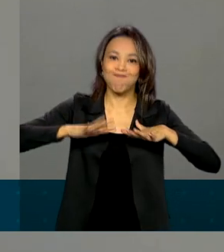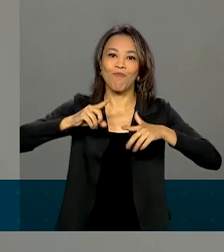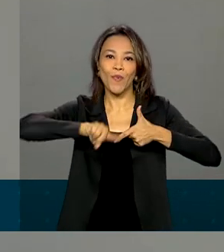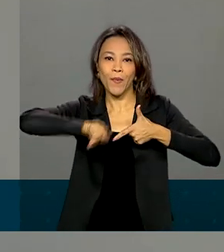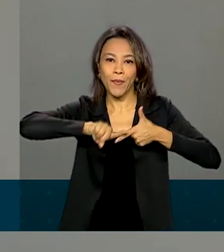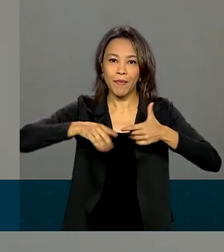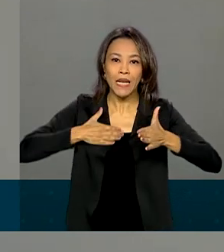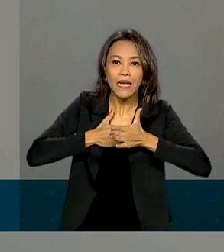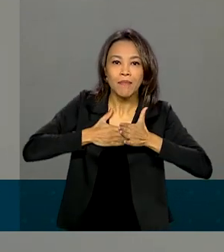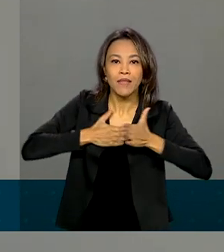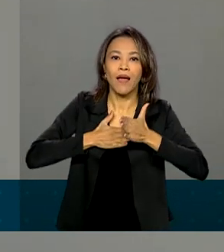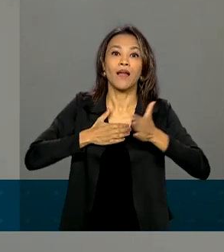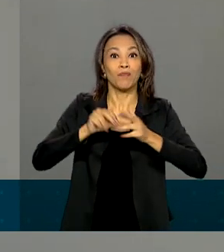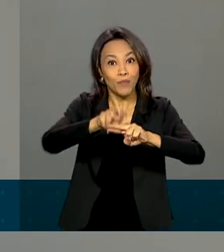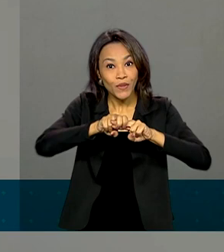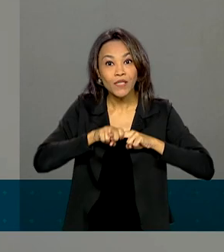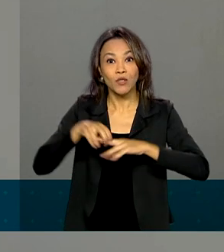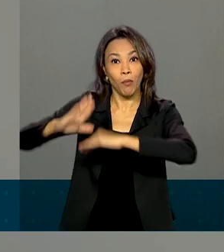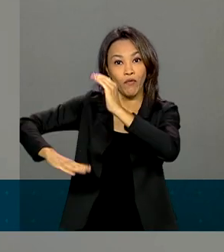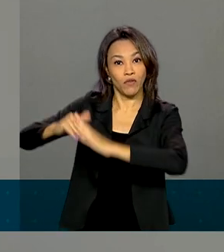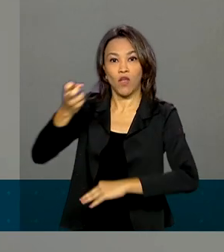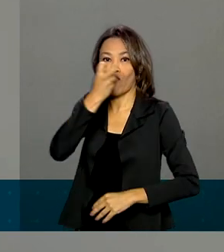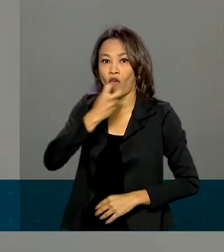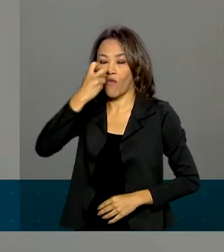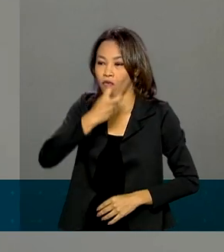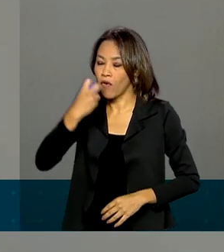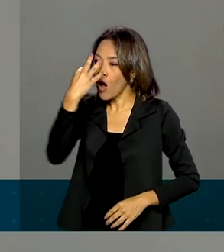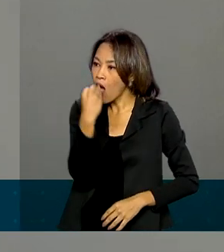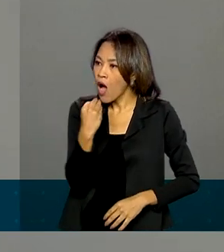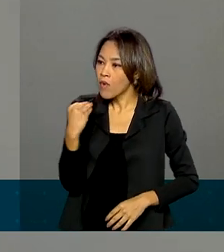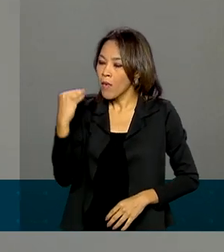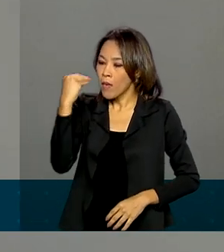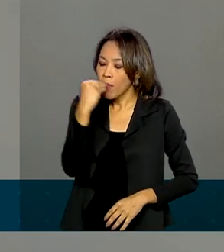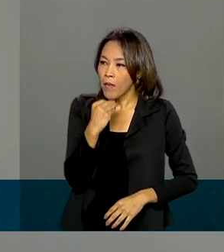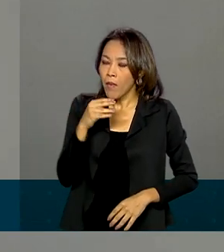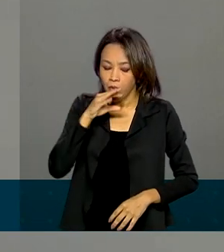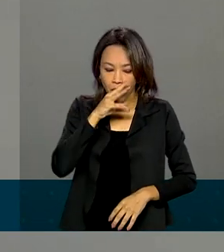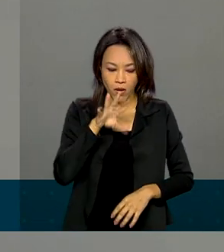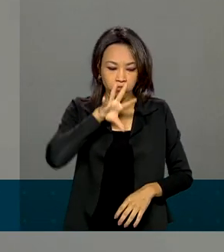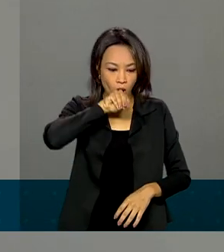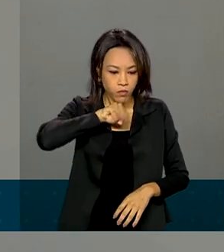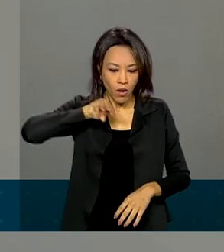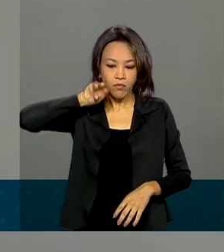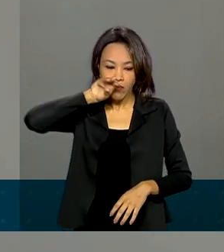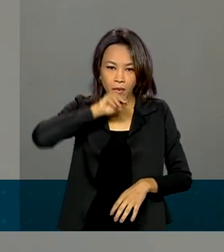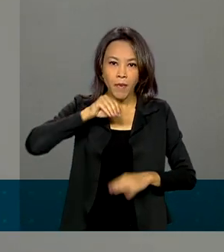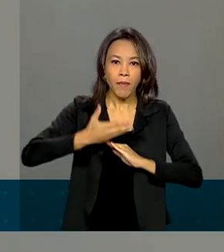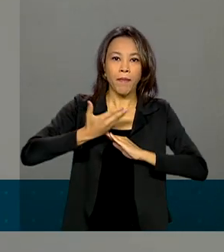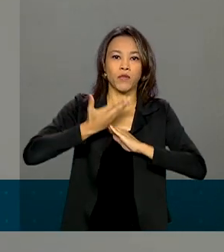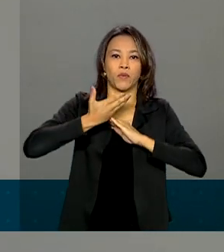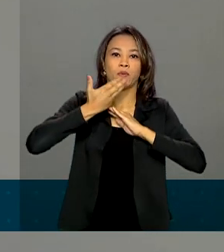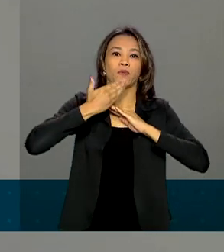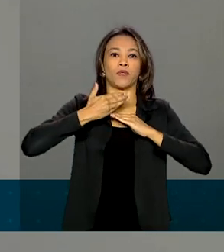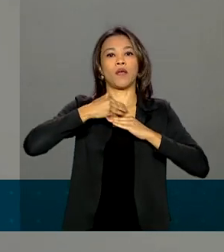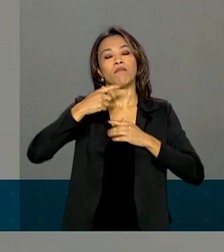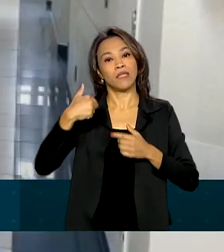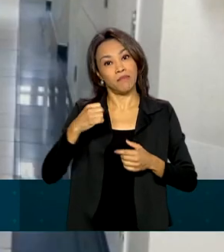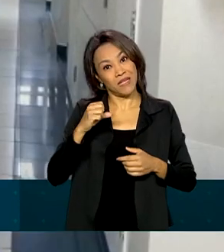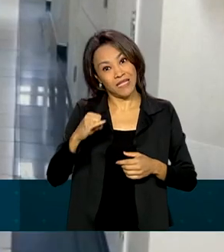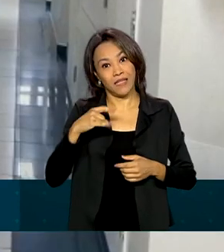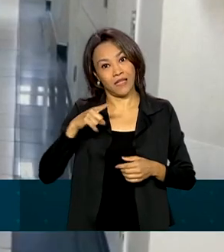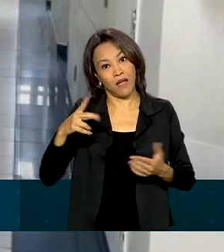E, nesse sentido, o trabalho do fonoaudiólogo é muito pertinente, uma avaliação inicial, para verificar se ele tem algum déficit.